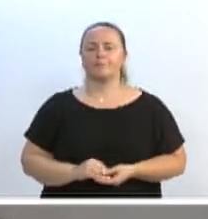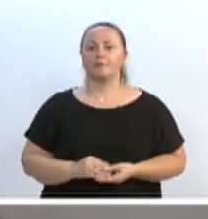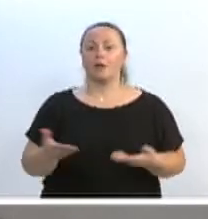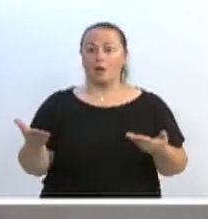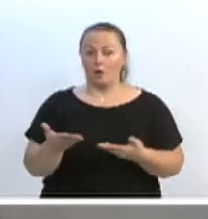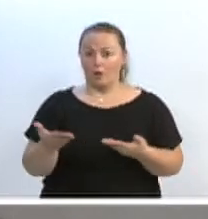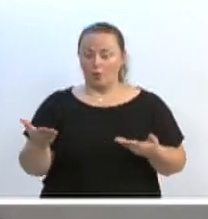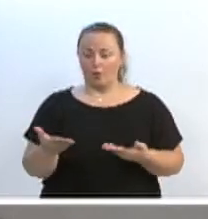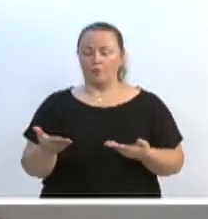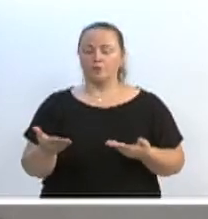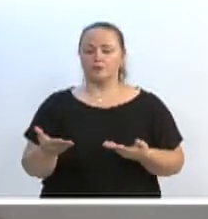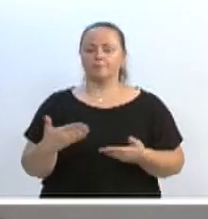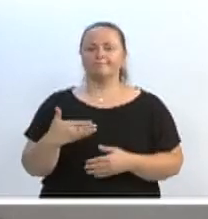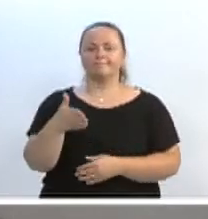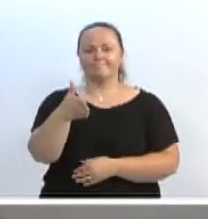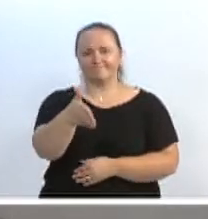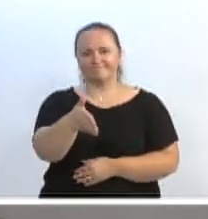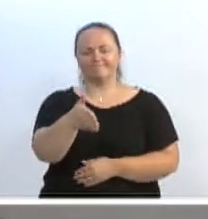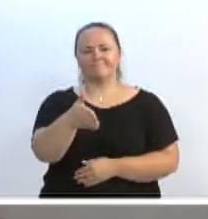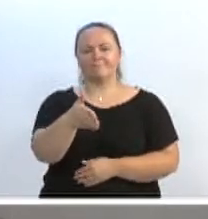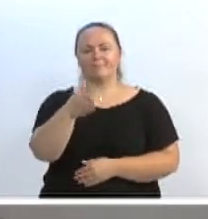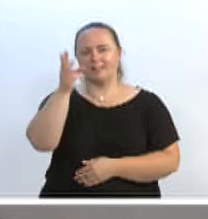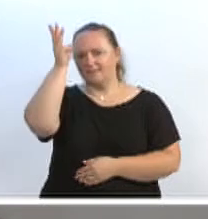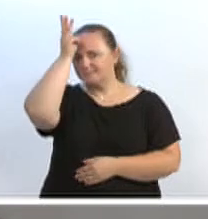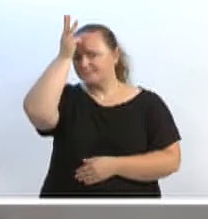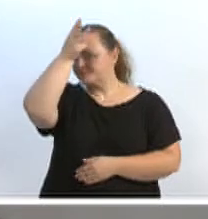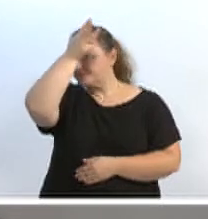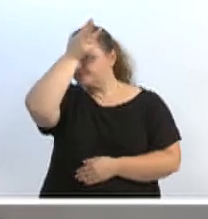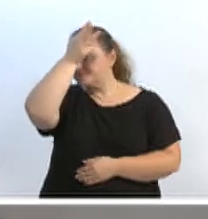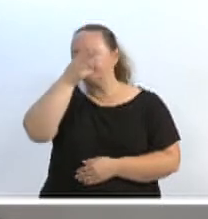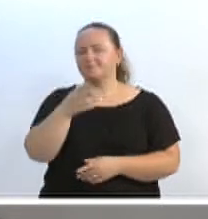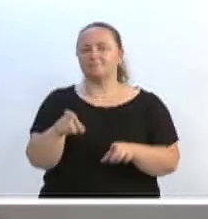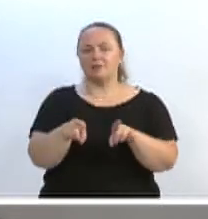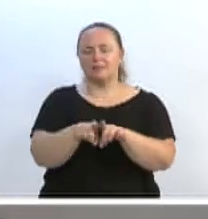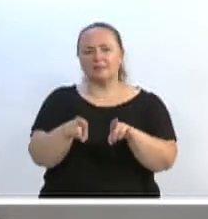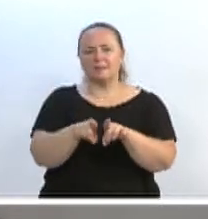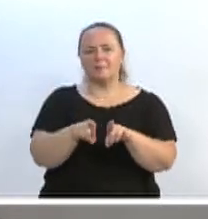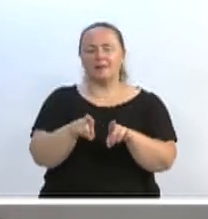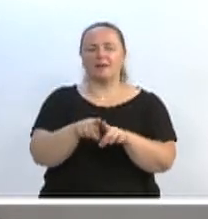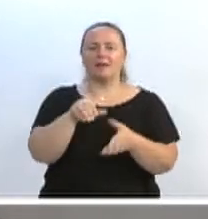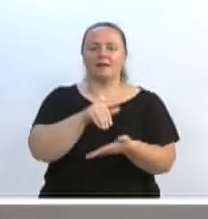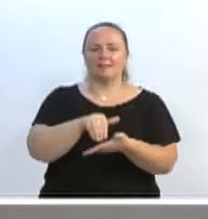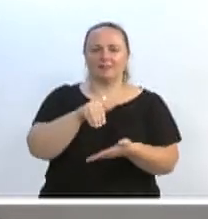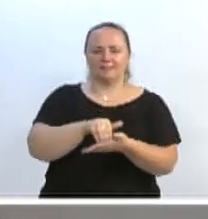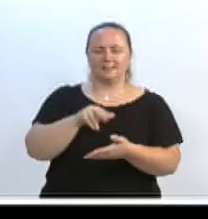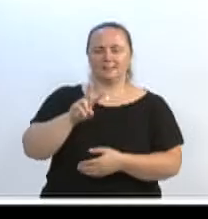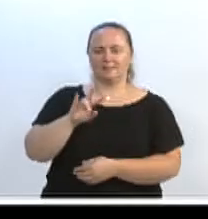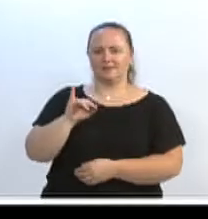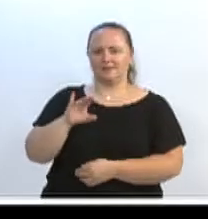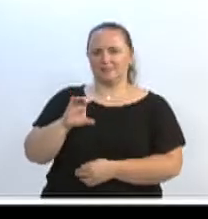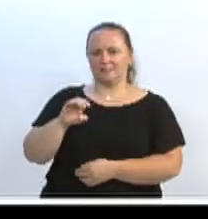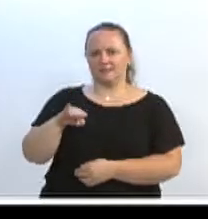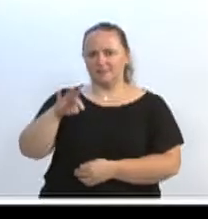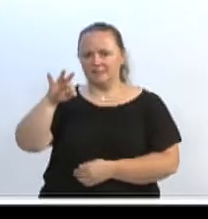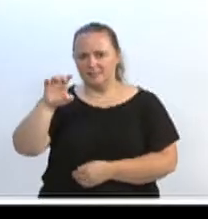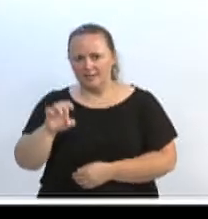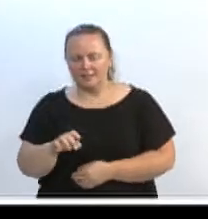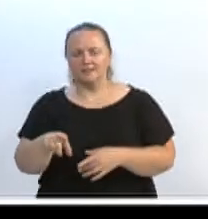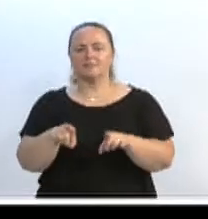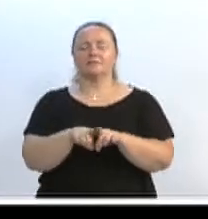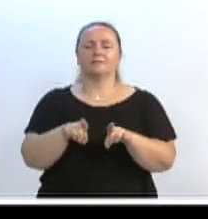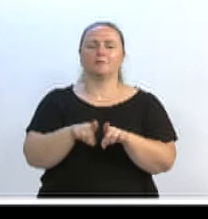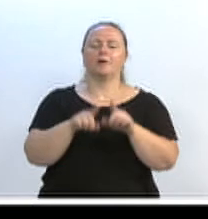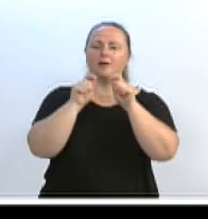na UTI de Santa Isabel com a presença do secretário da Saúde, Vicente Caropresa, assessor Dalírio Weber,